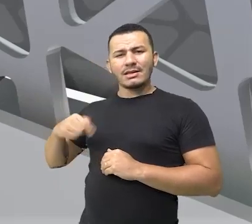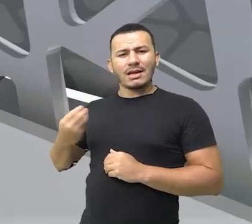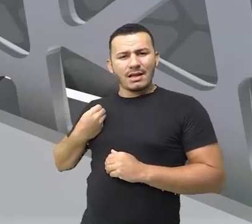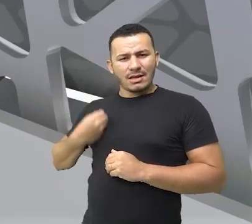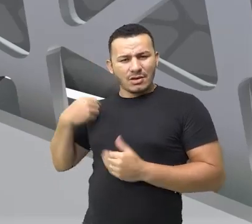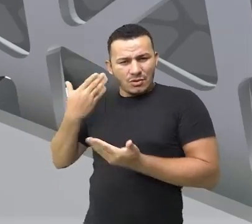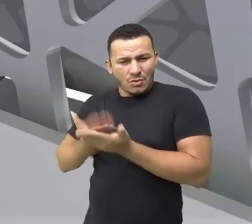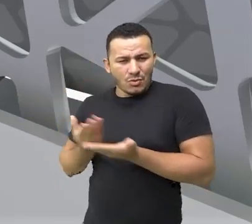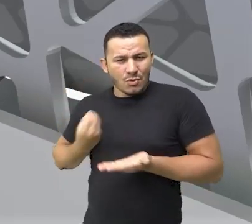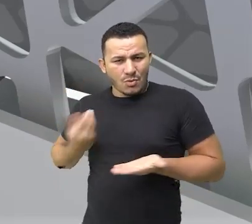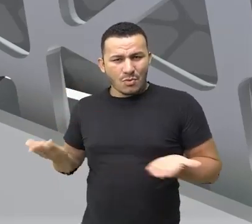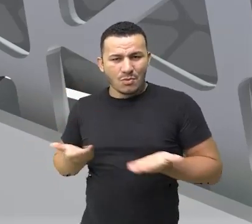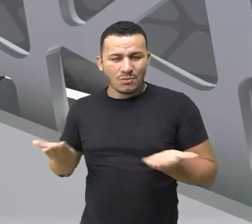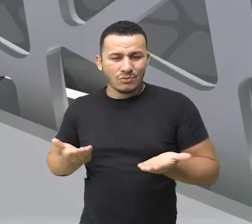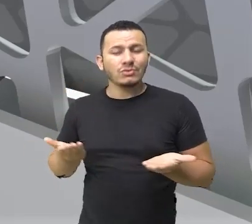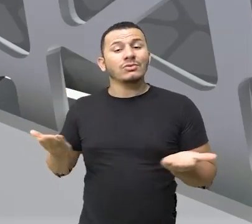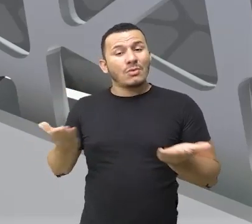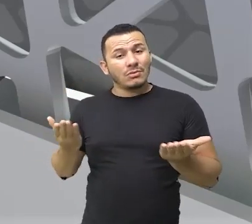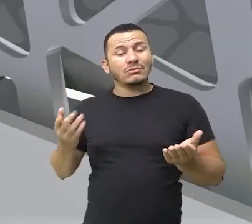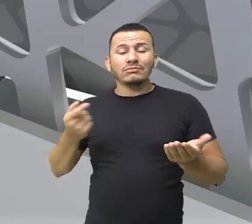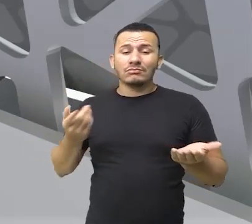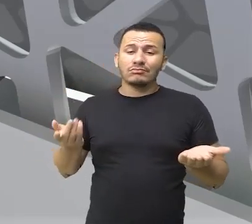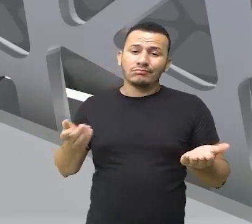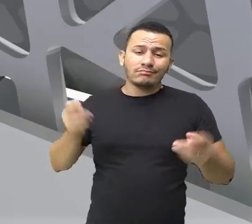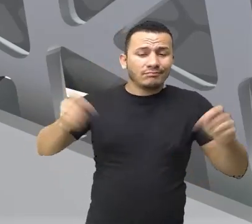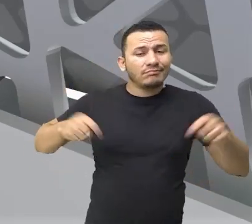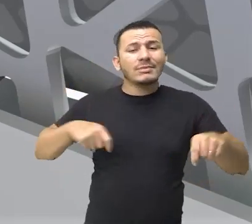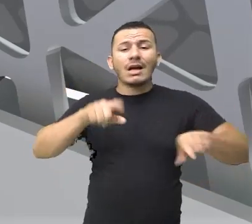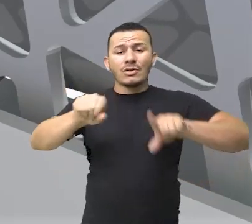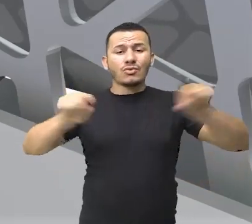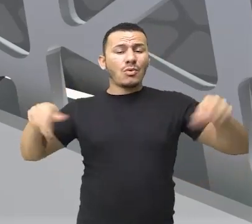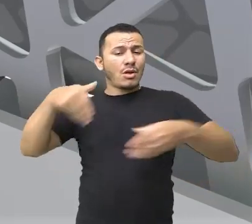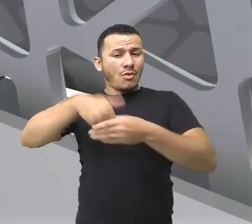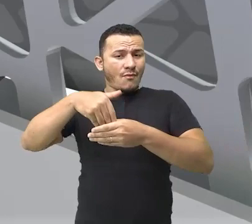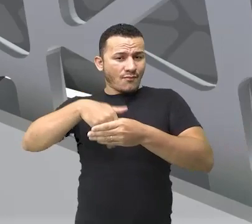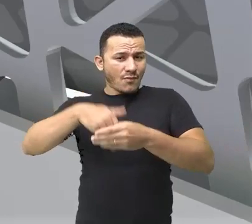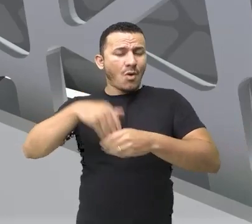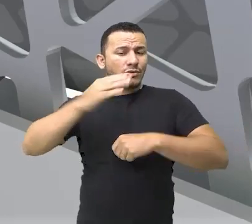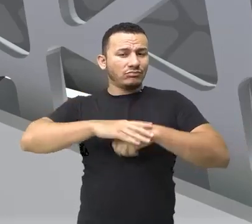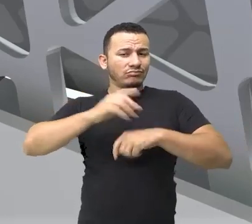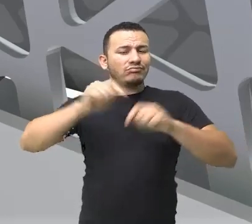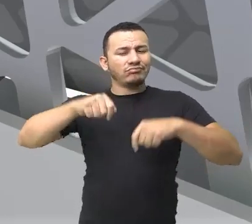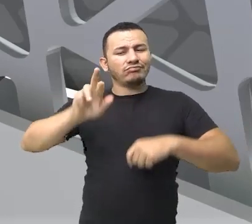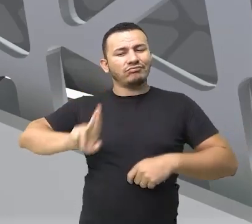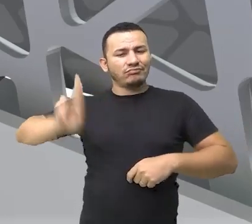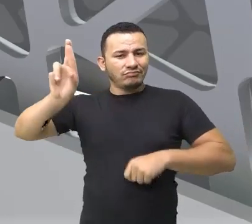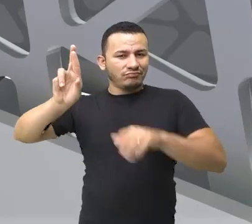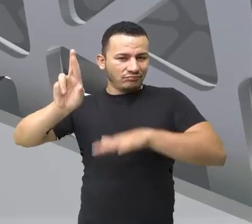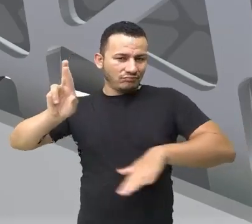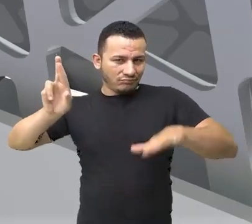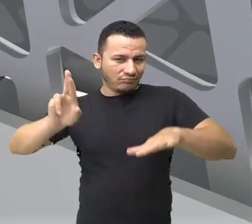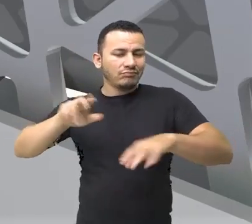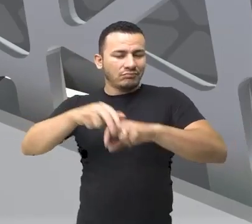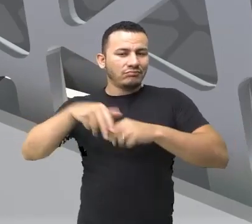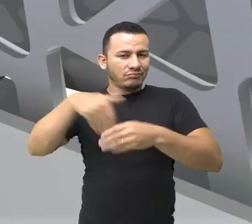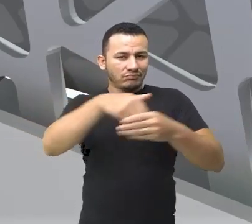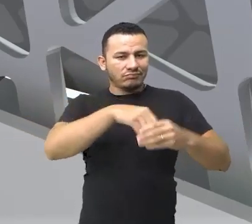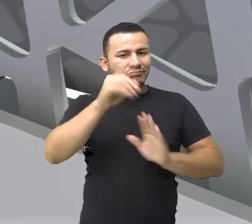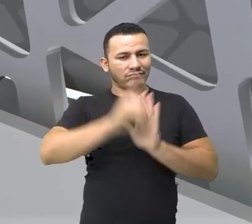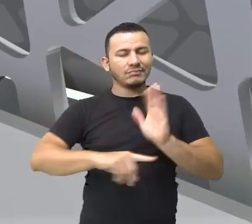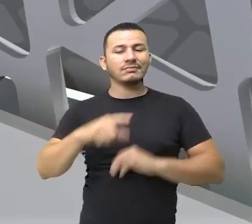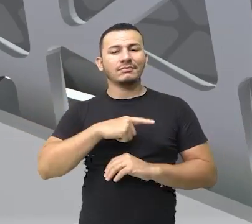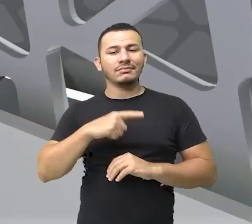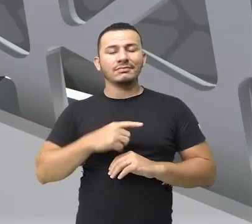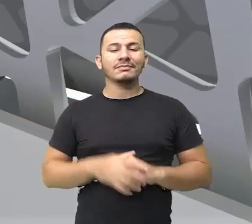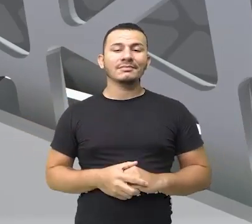vivemos, certo? Em que nós podemos escolher, por meio do voto direto, nossos representantes. Certo? Então, observe que